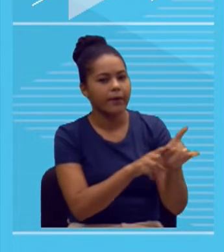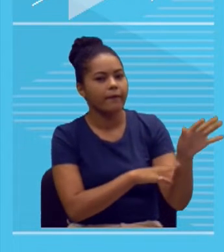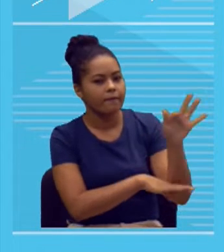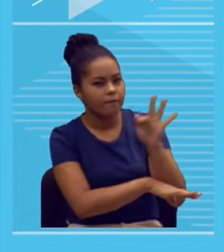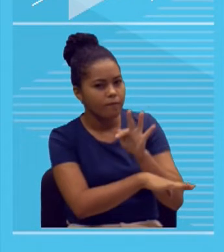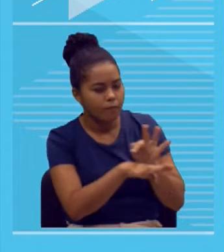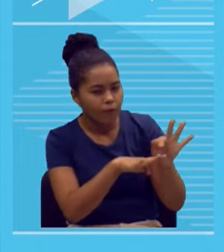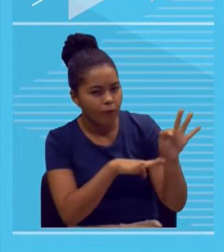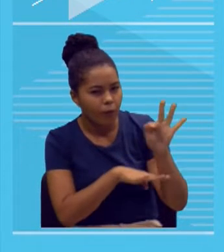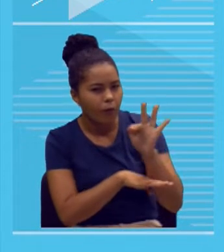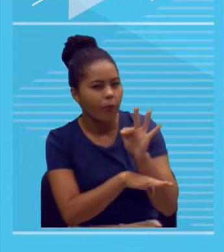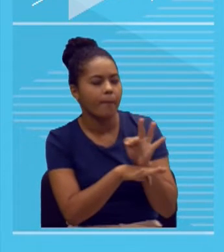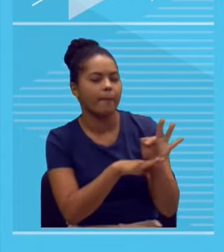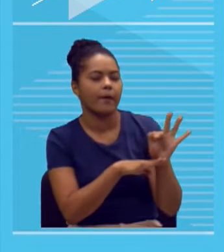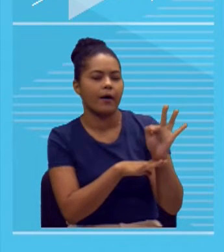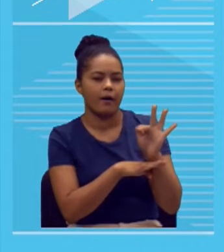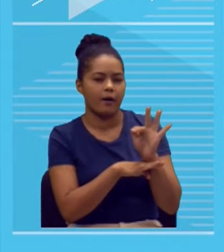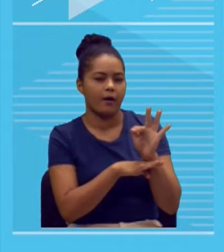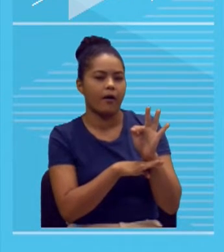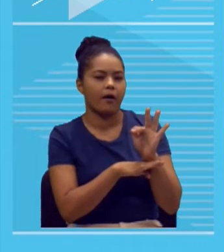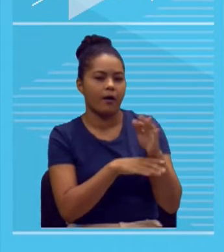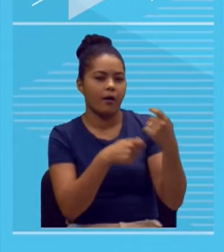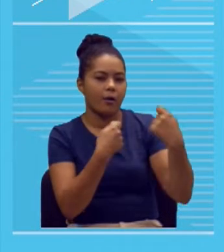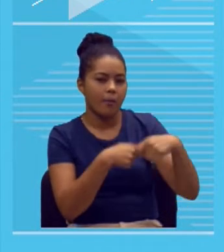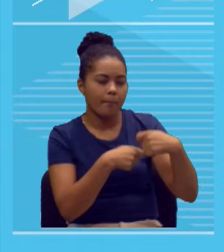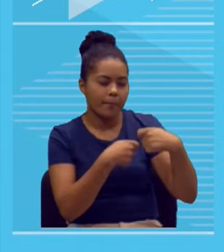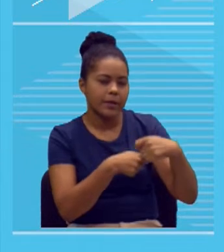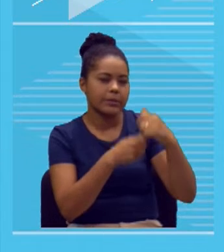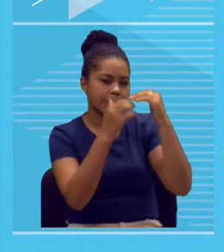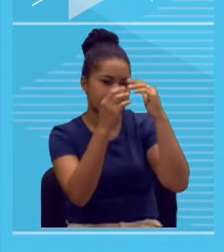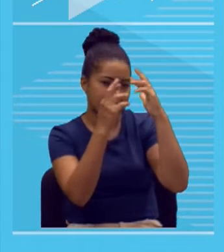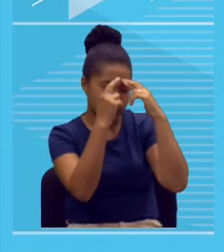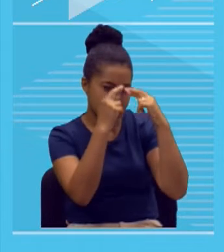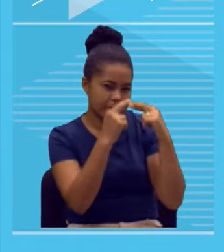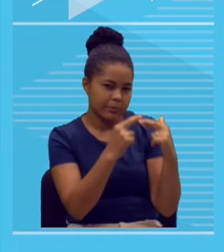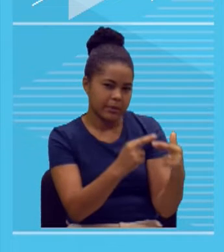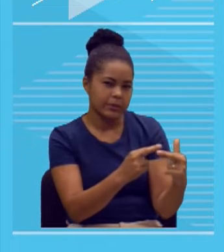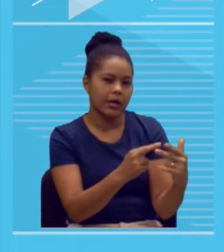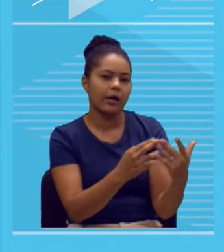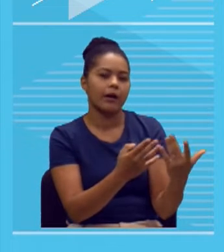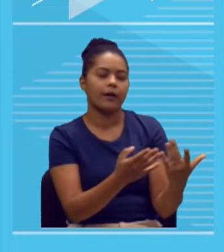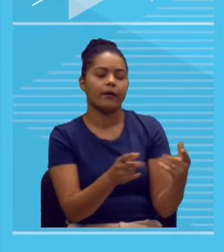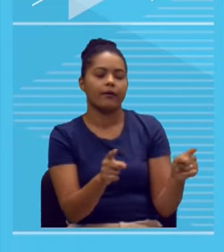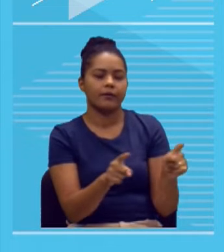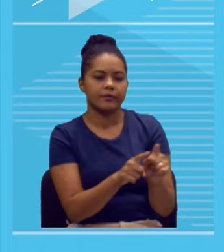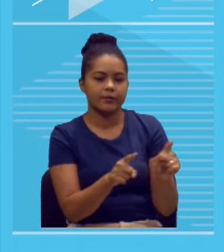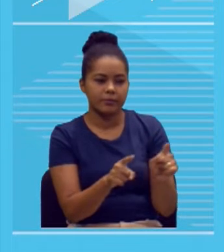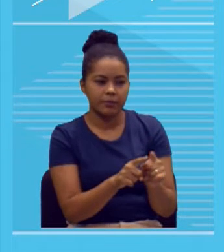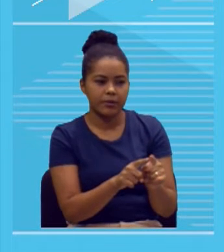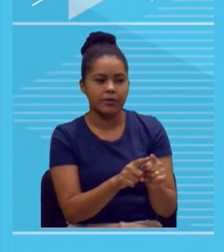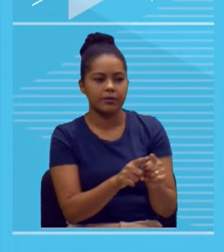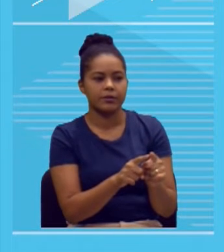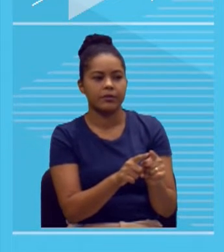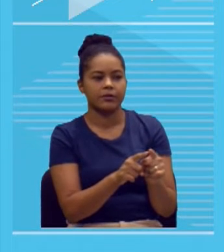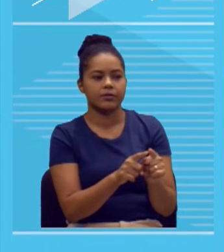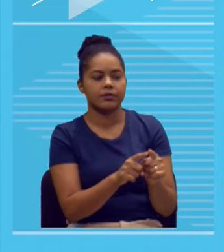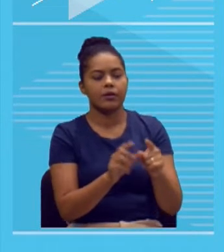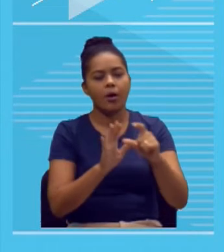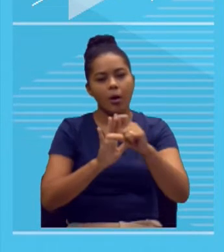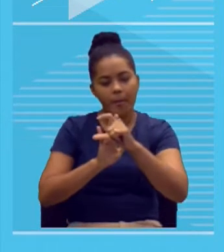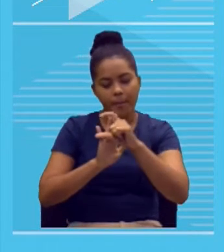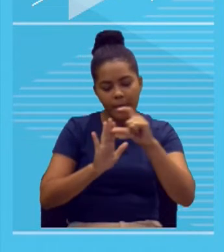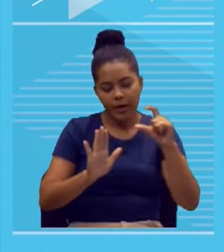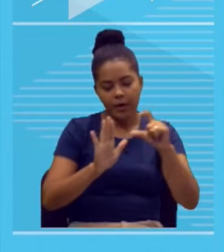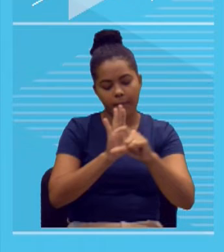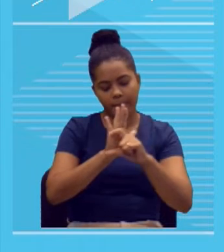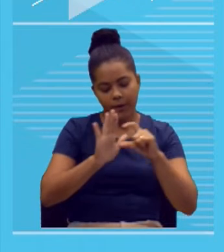registro formal da língua portuguesa. Um texto em prosa, quer dizer, um texto organizado em texto em forma de parágrafos.